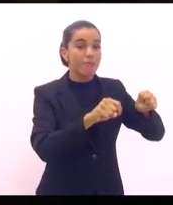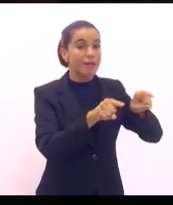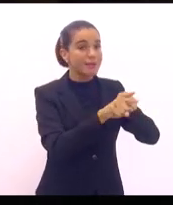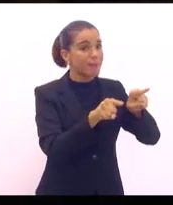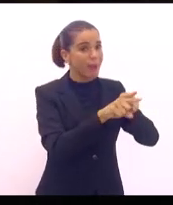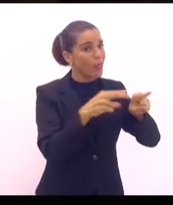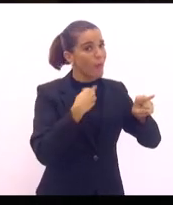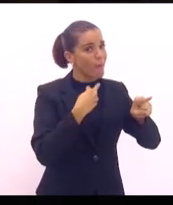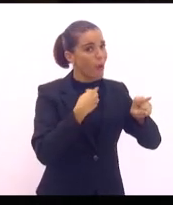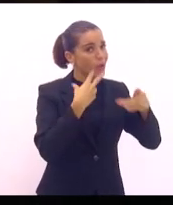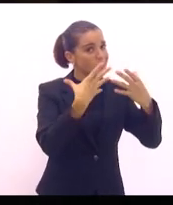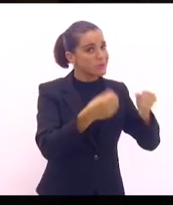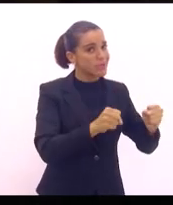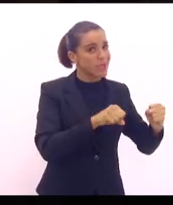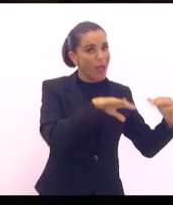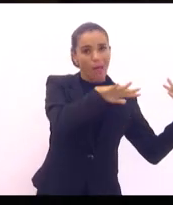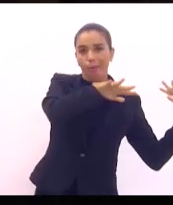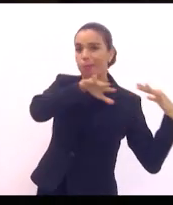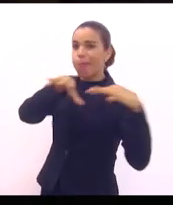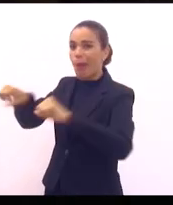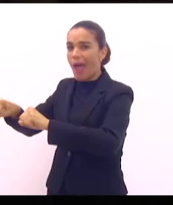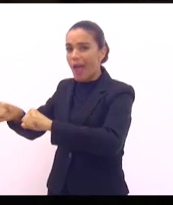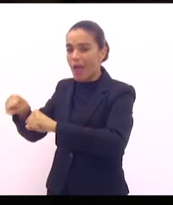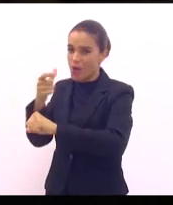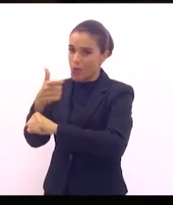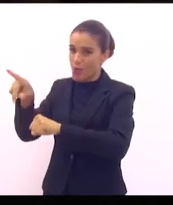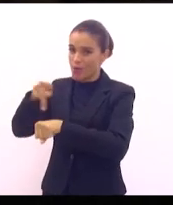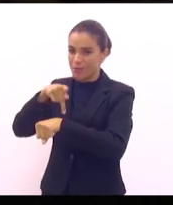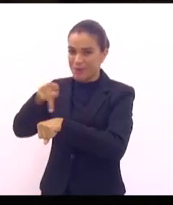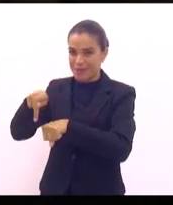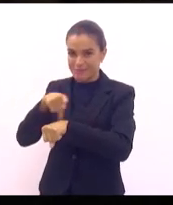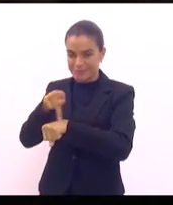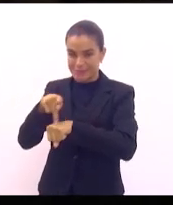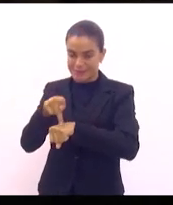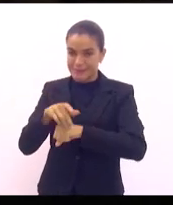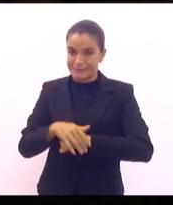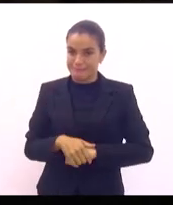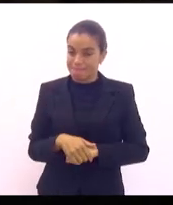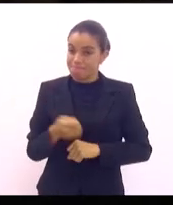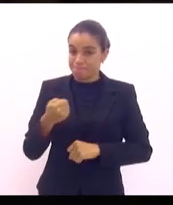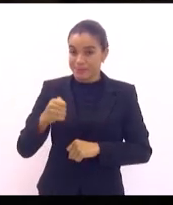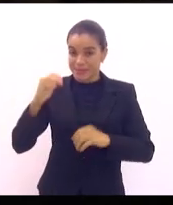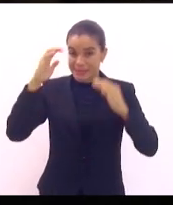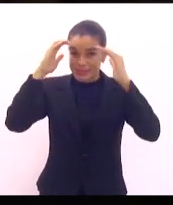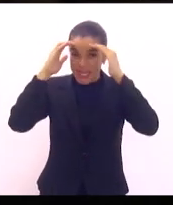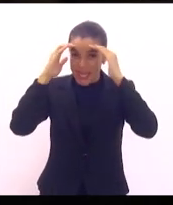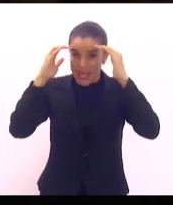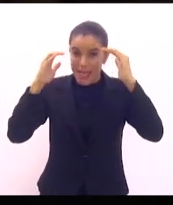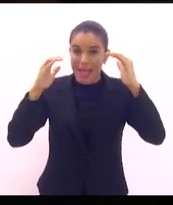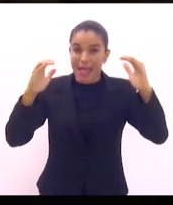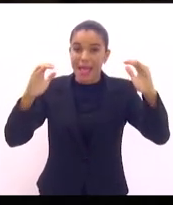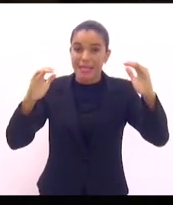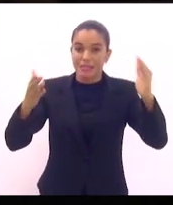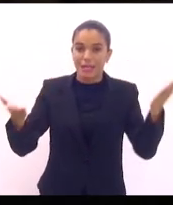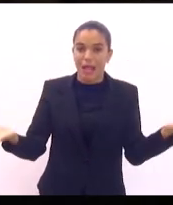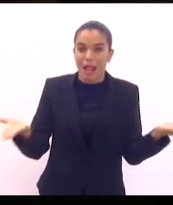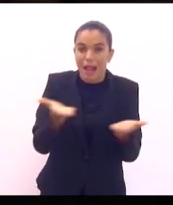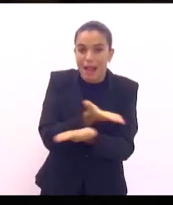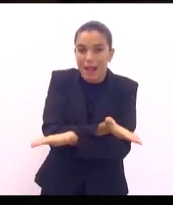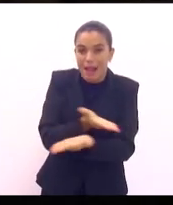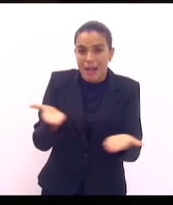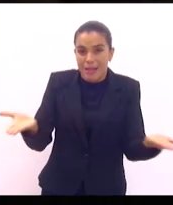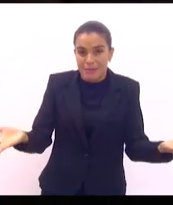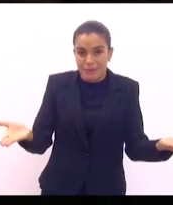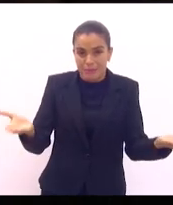país. Isto é soberania, deputado Atilano. Há que se respeitar os territórios